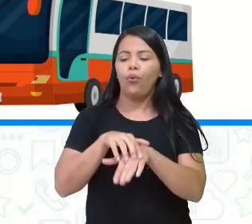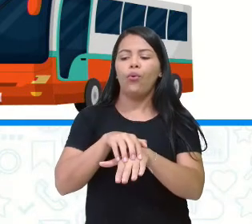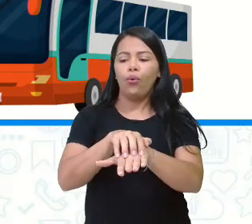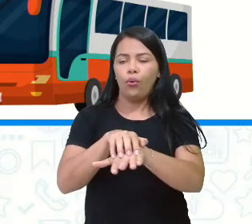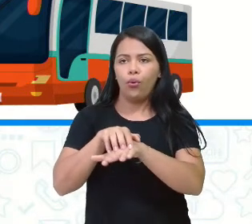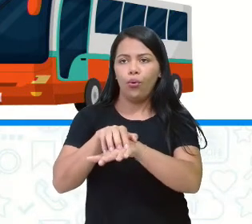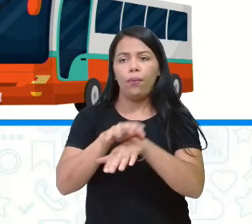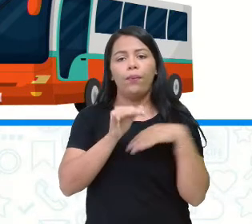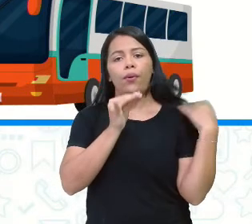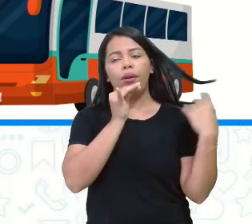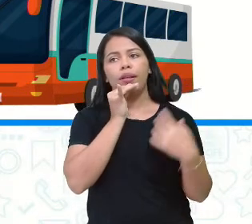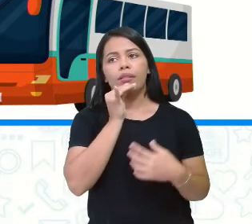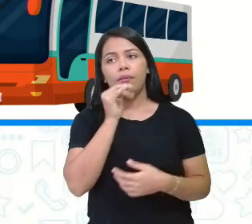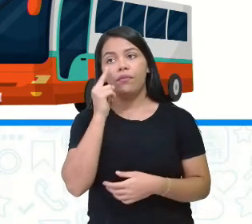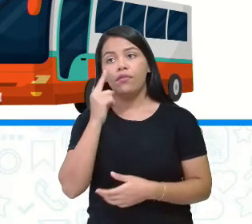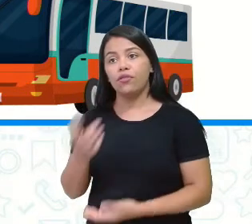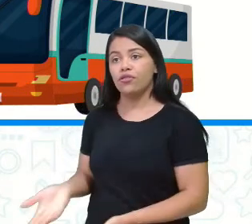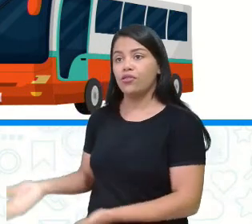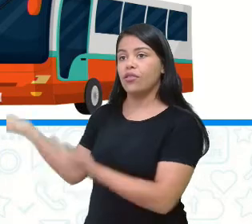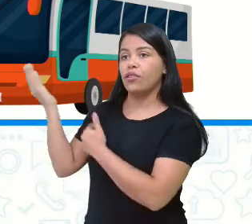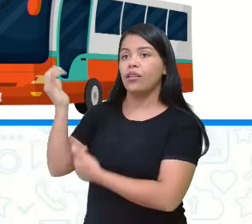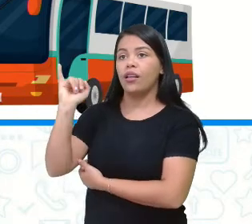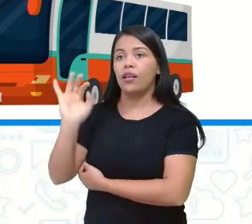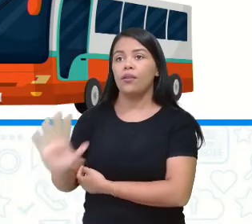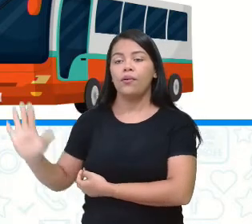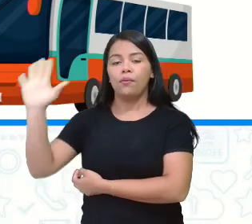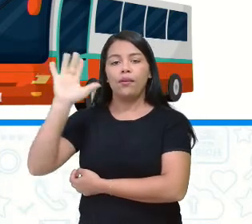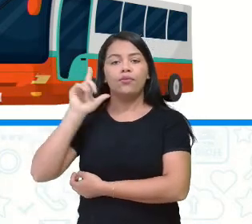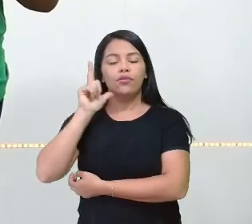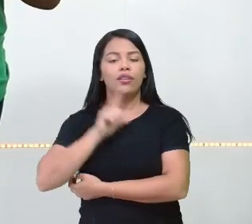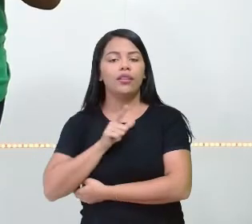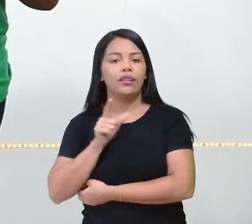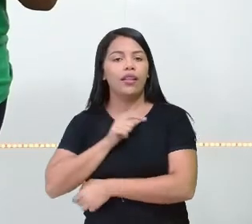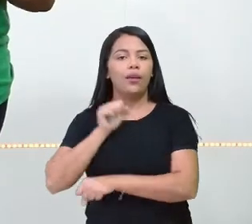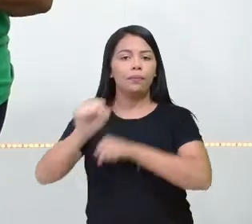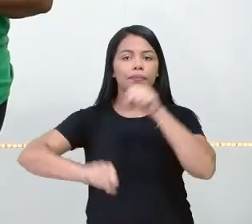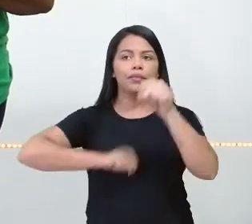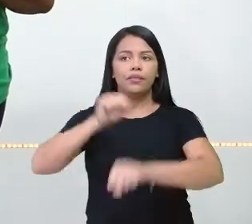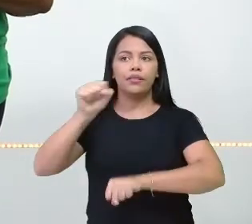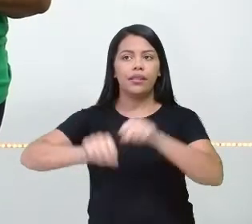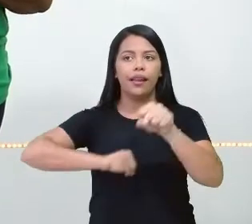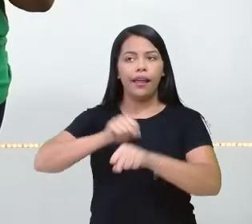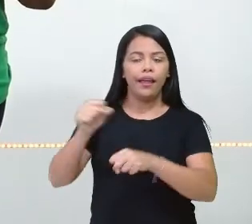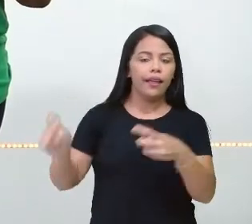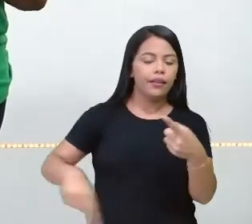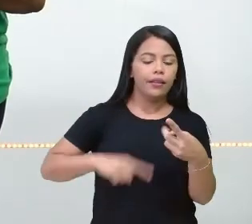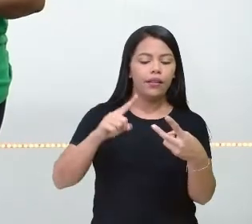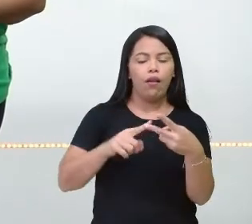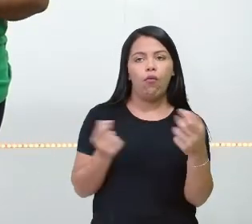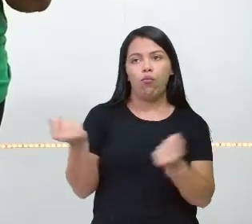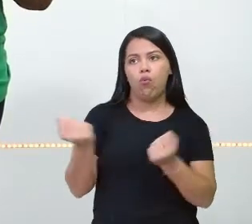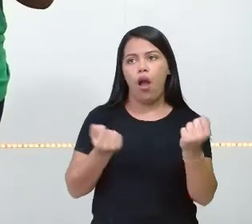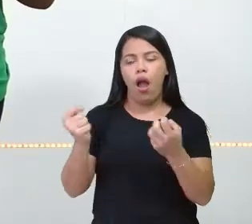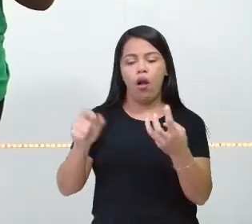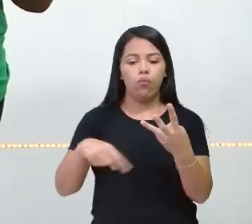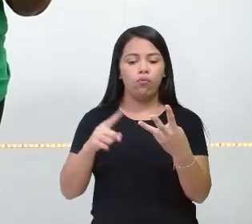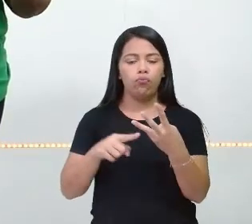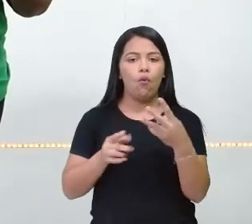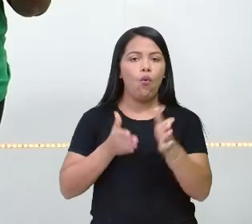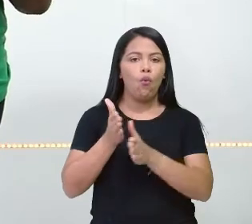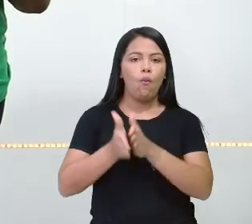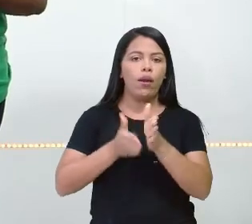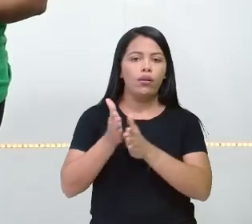exemplo, nesta imagem está aparecendo uma bicicleta, um carro, um automóvel, um metrô, uma